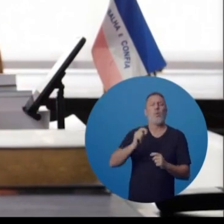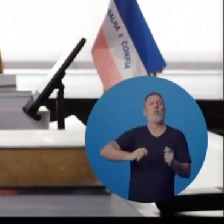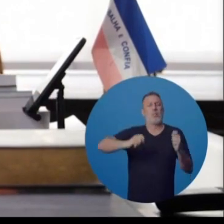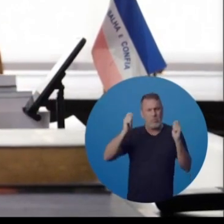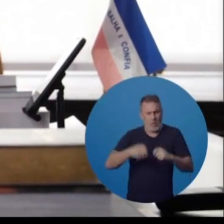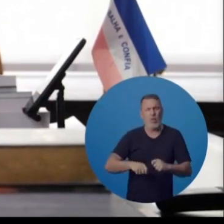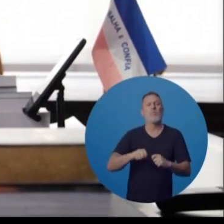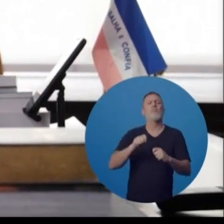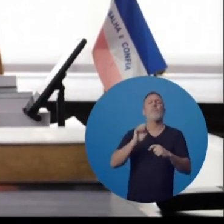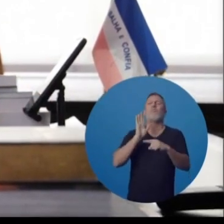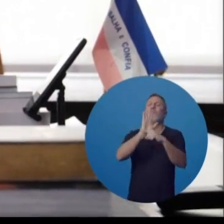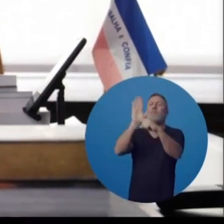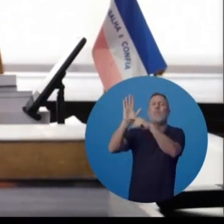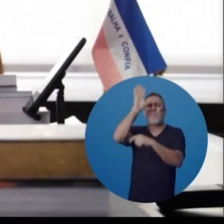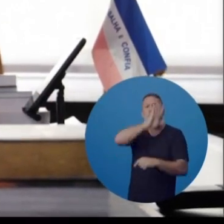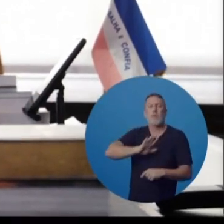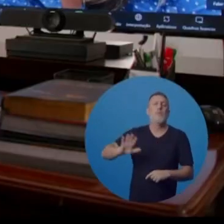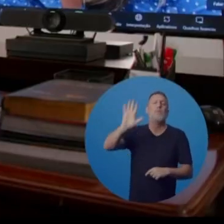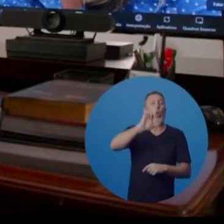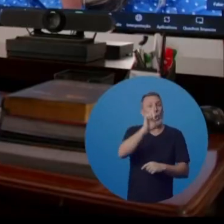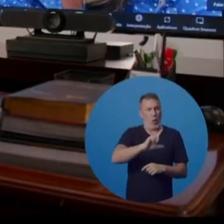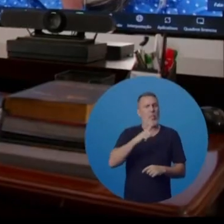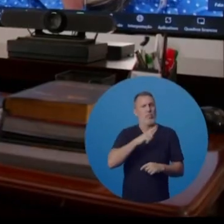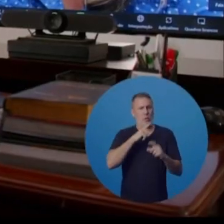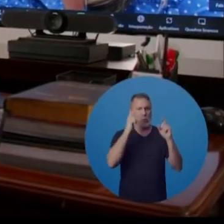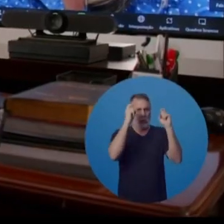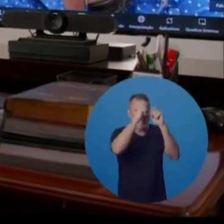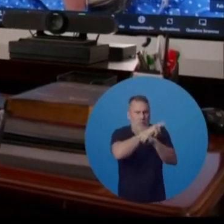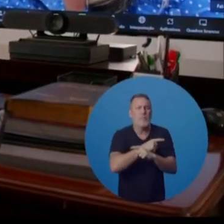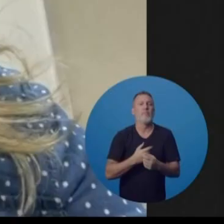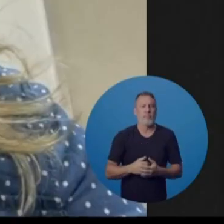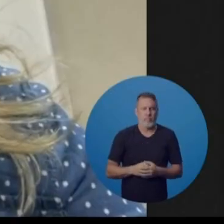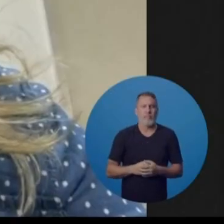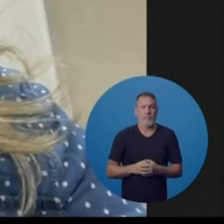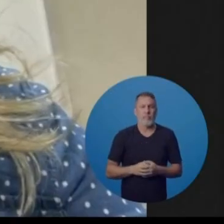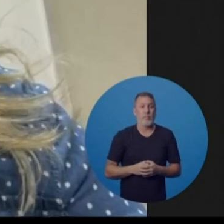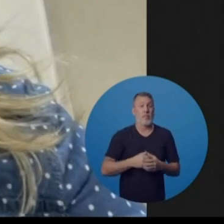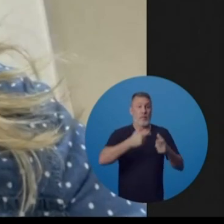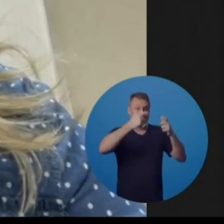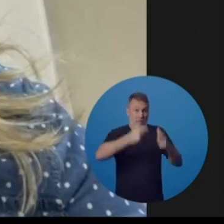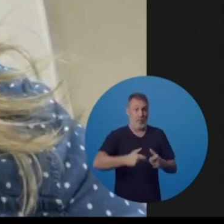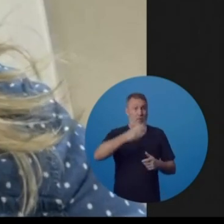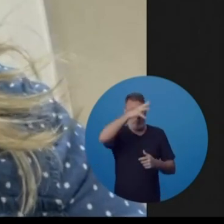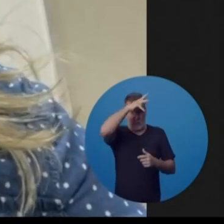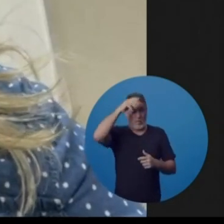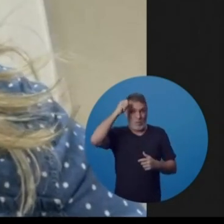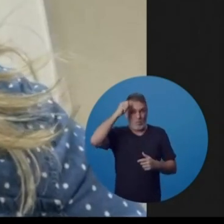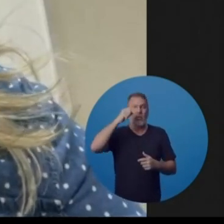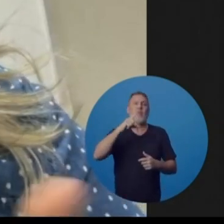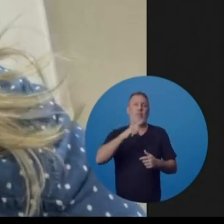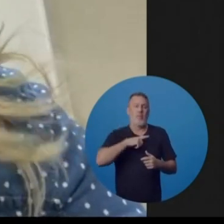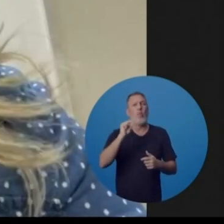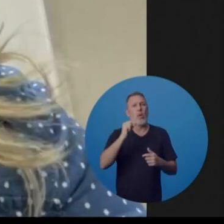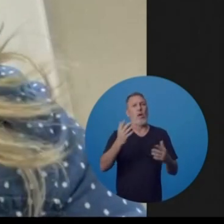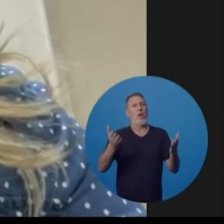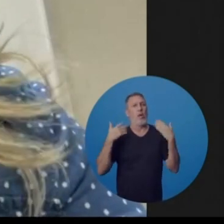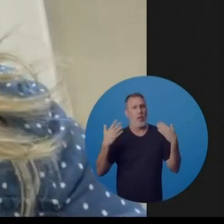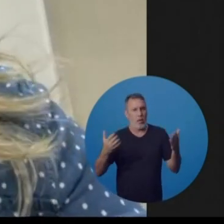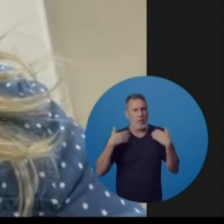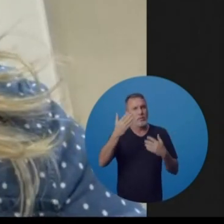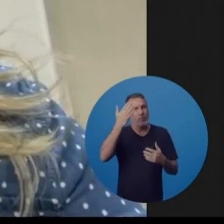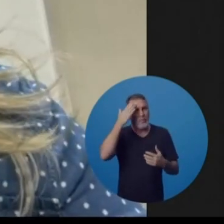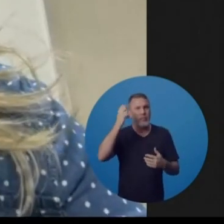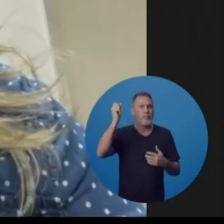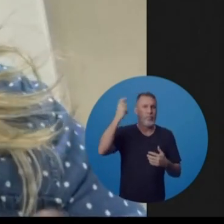aqui temos condições de colaborar com o país na hora que a gente tem dificuldade. Aqui em Manaus, nós temos o calor,